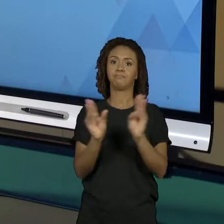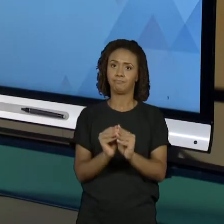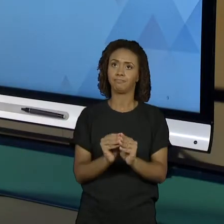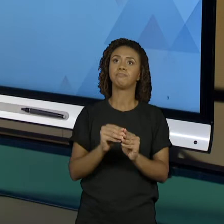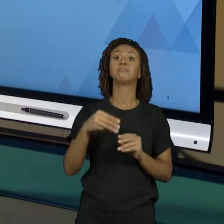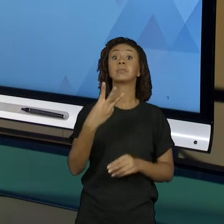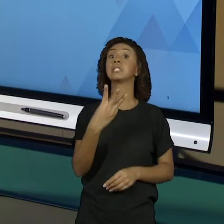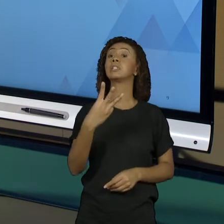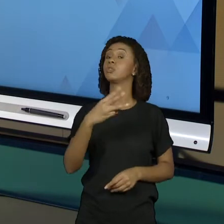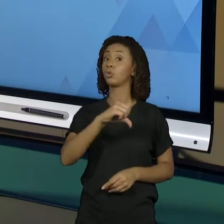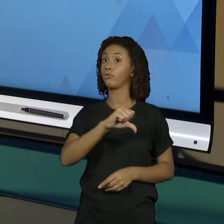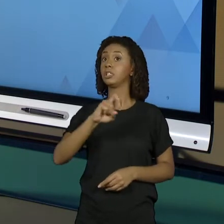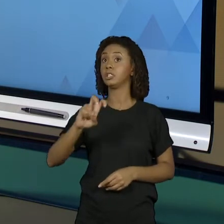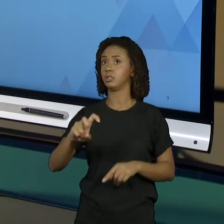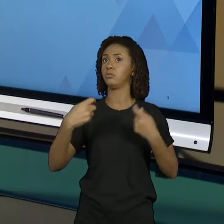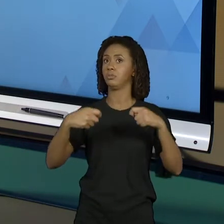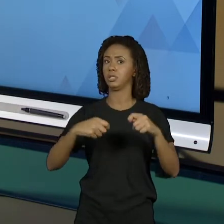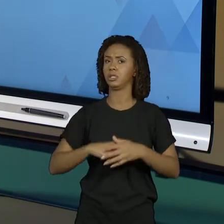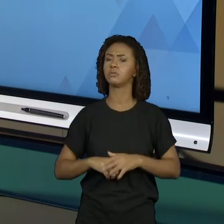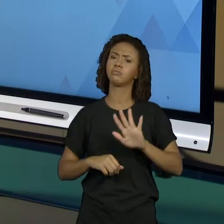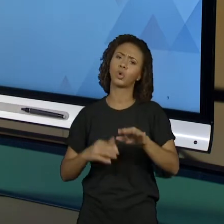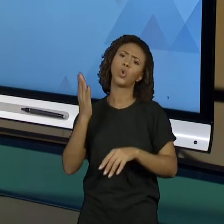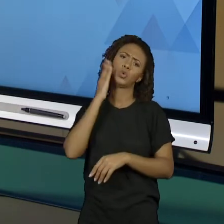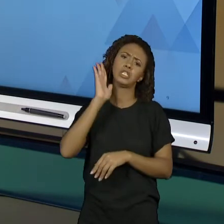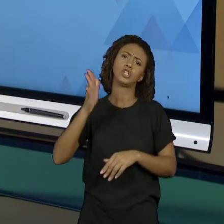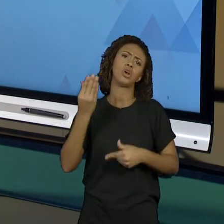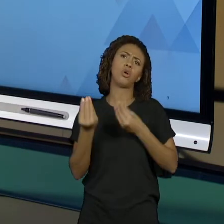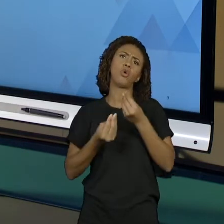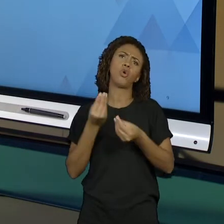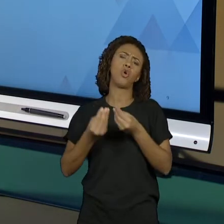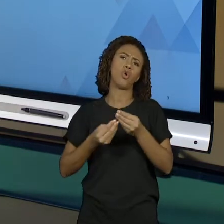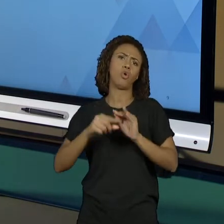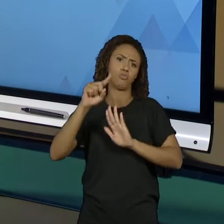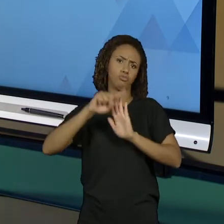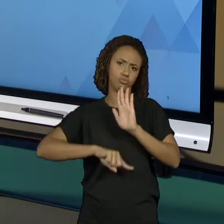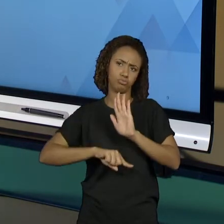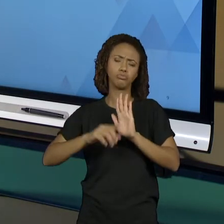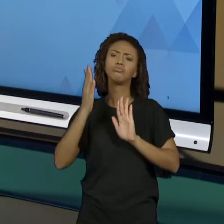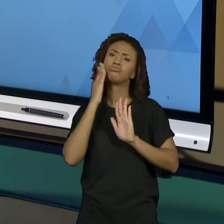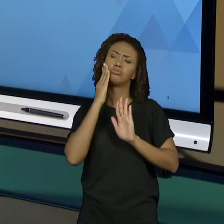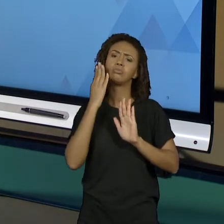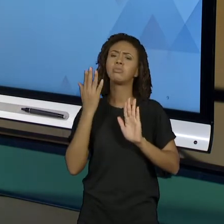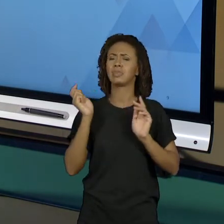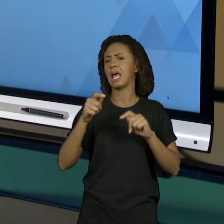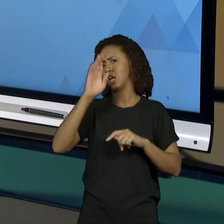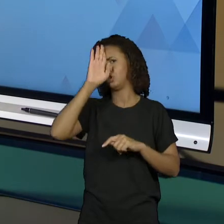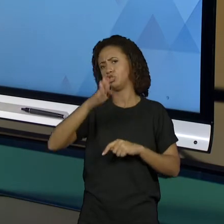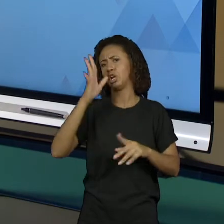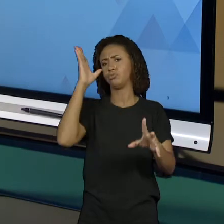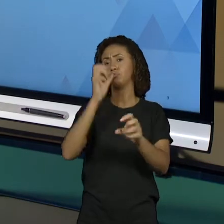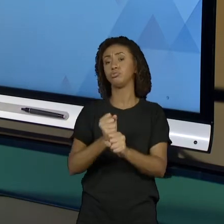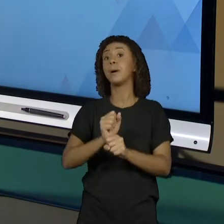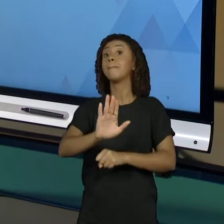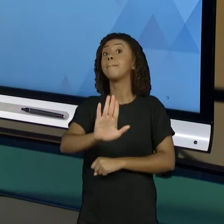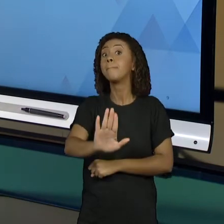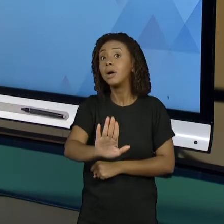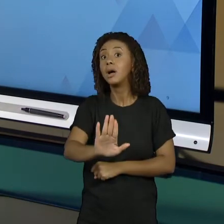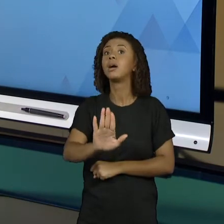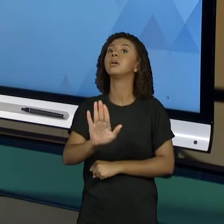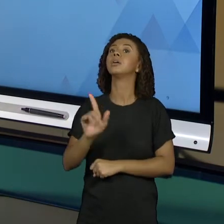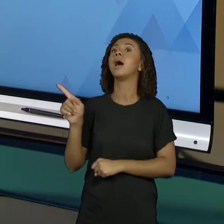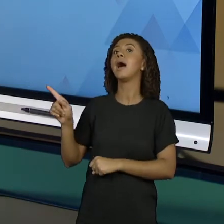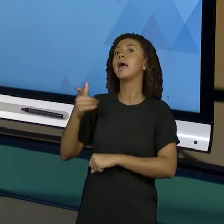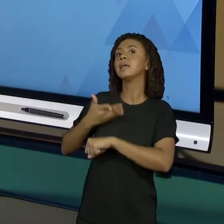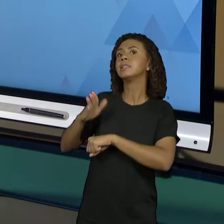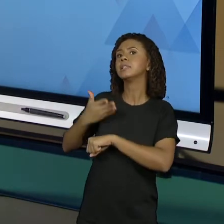Bom, a gente sabe o algoritmo da divisão, da subtração. Eu poderia fazer direto. Mas a ideia para resolver esse exercício